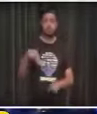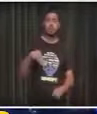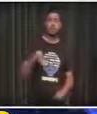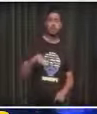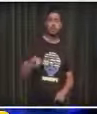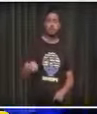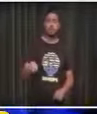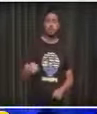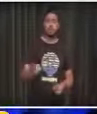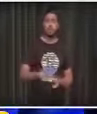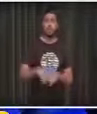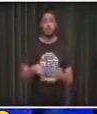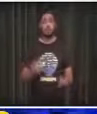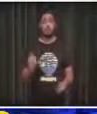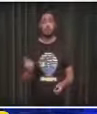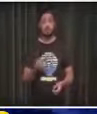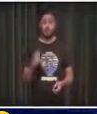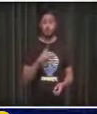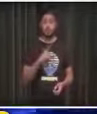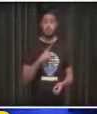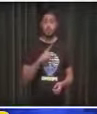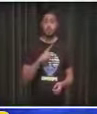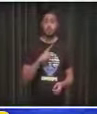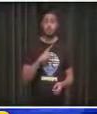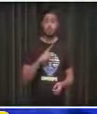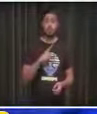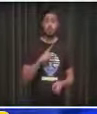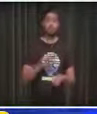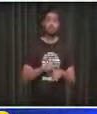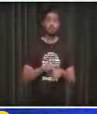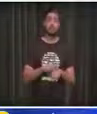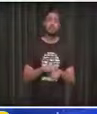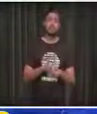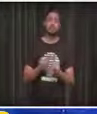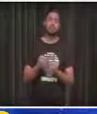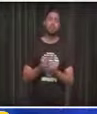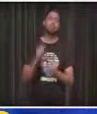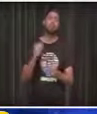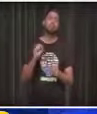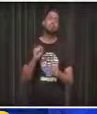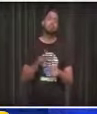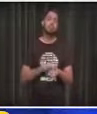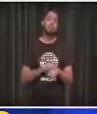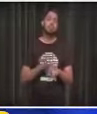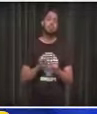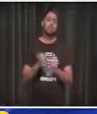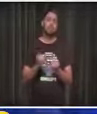Portanto, nós temos as doenças sociais. O que é doença social?